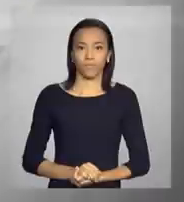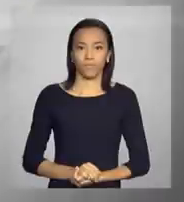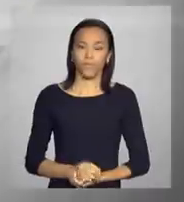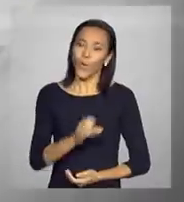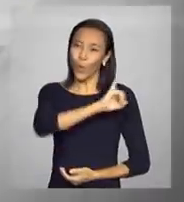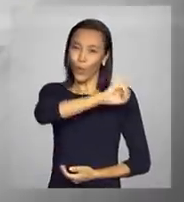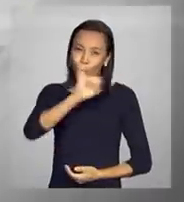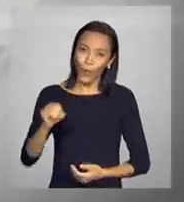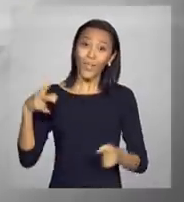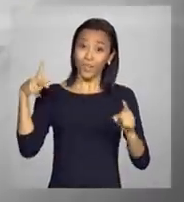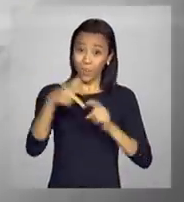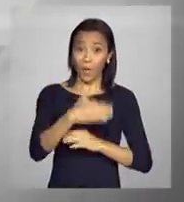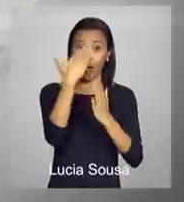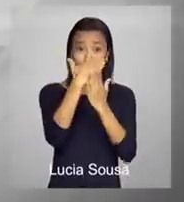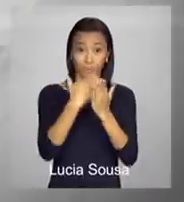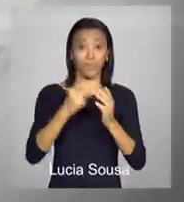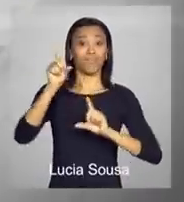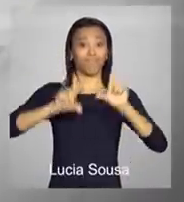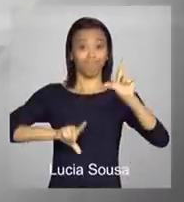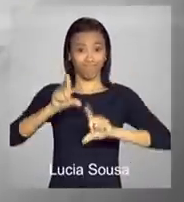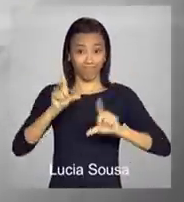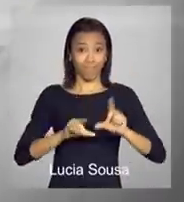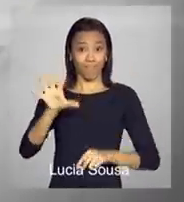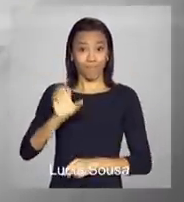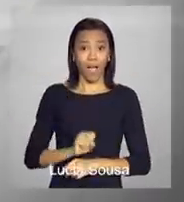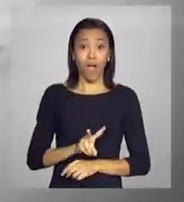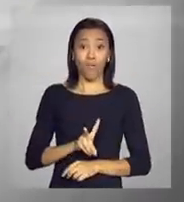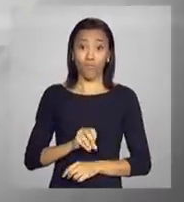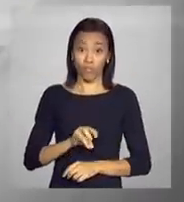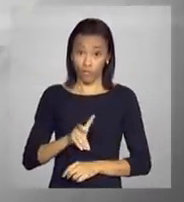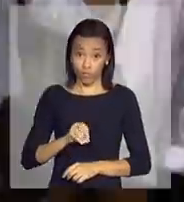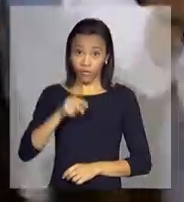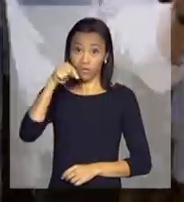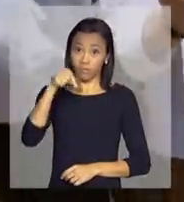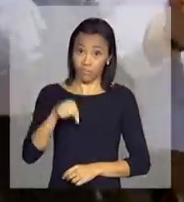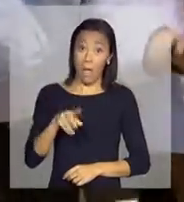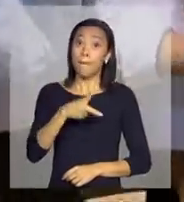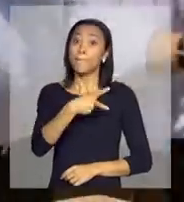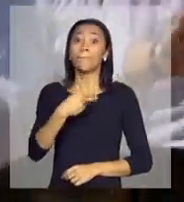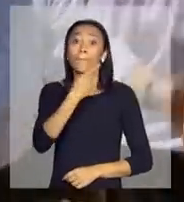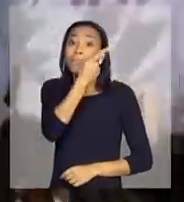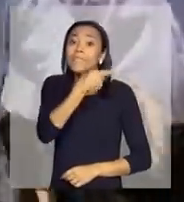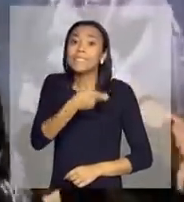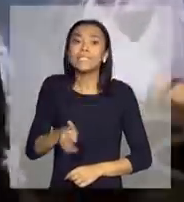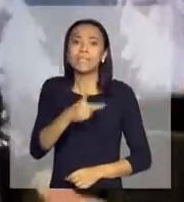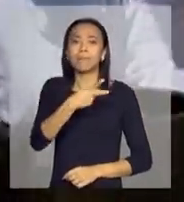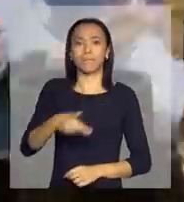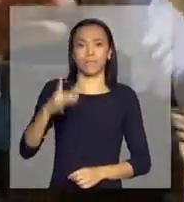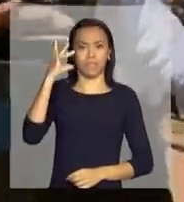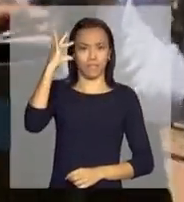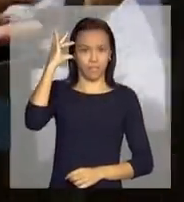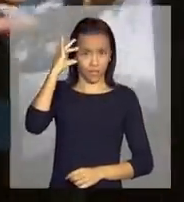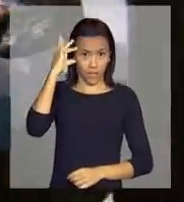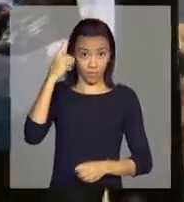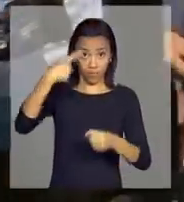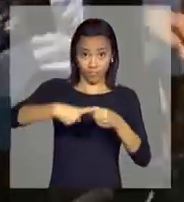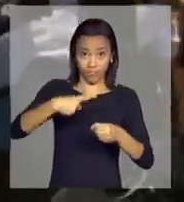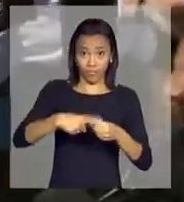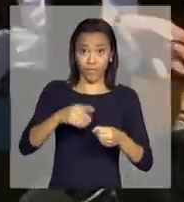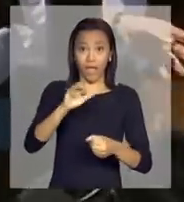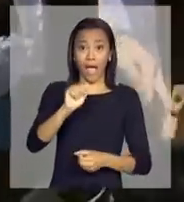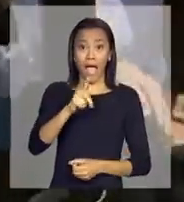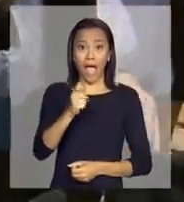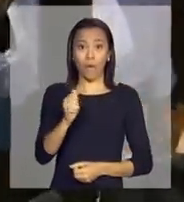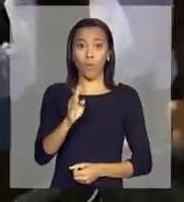Olá, interrompemos a programação para transmitir ao vivo a visita da presidenta Dilma Rousseff